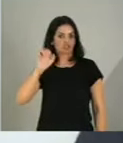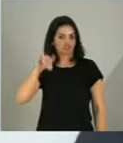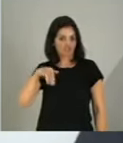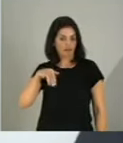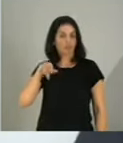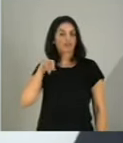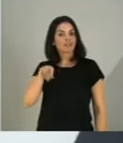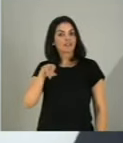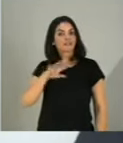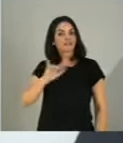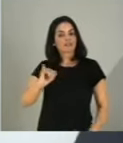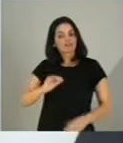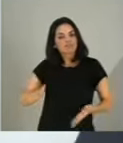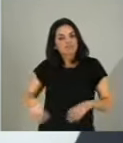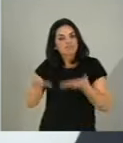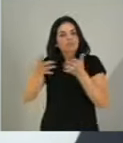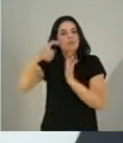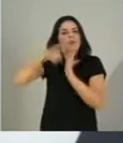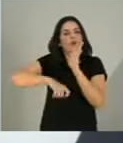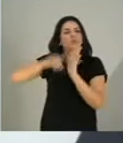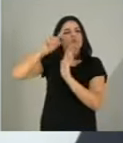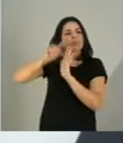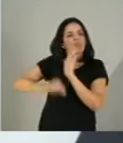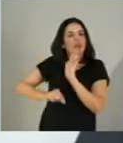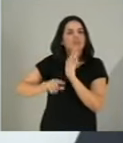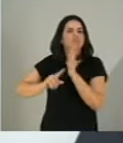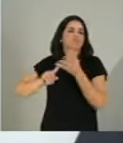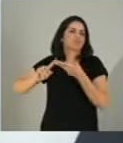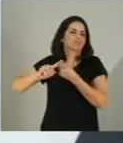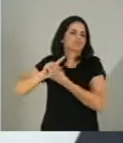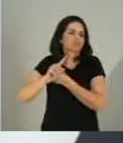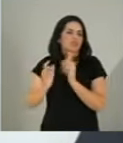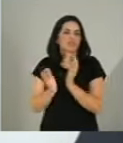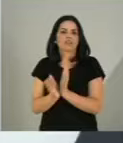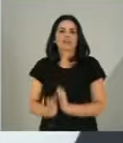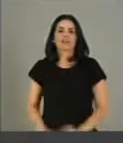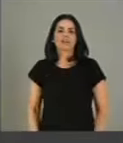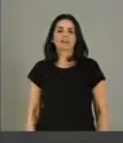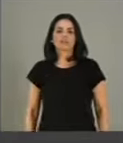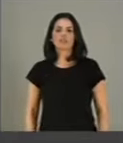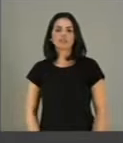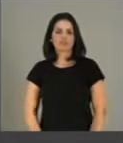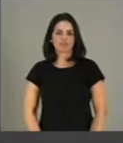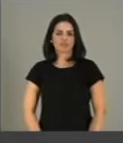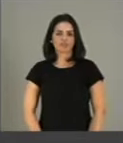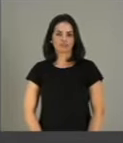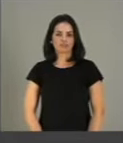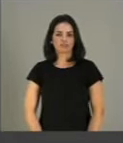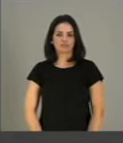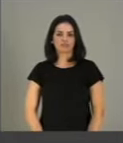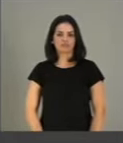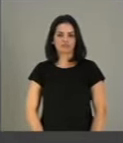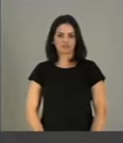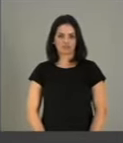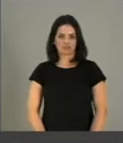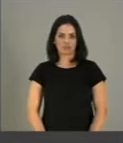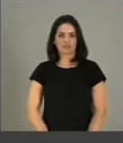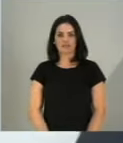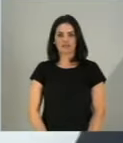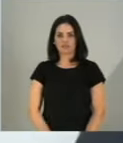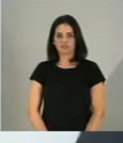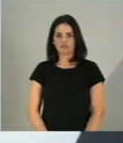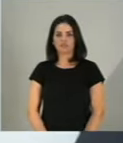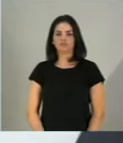à reciclagem e fundo de investimento para o projeto de reciclagem. Creio que também